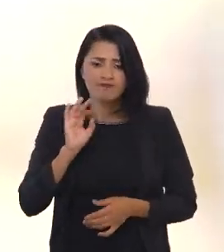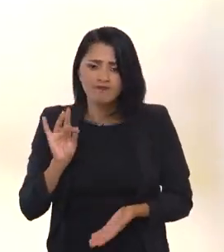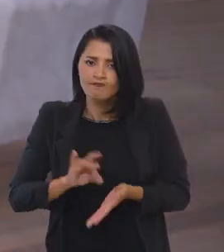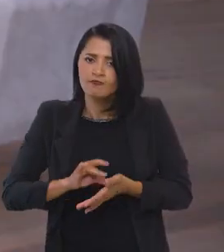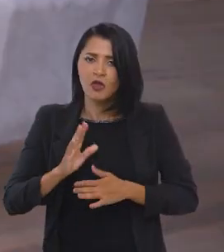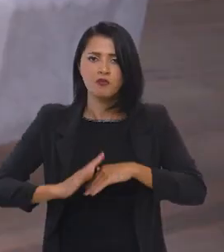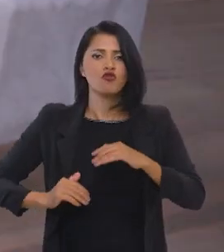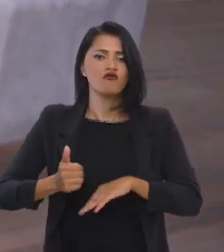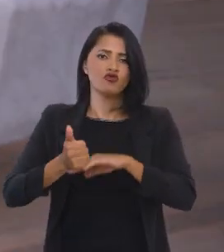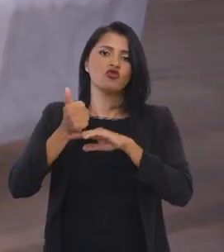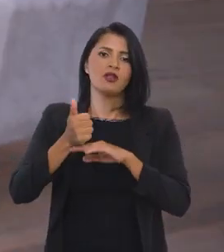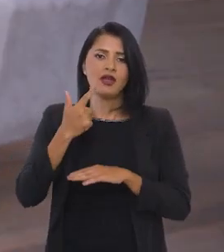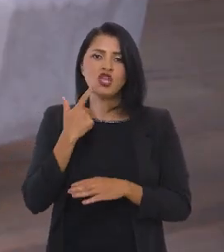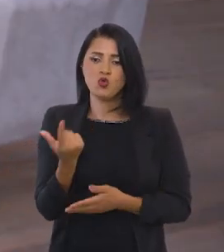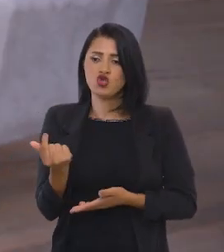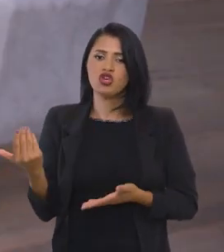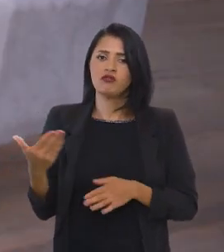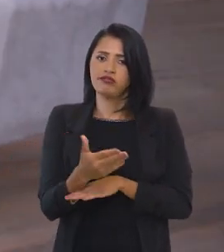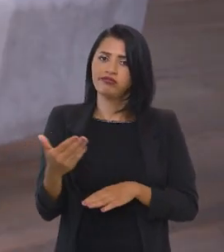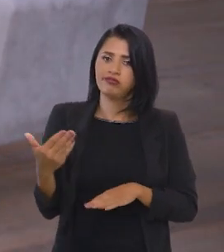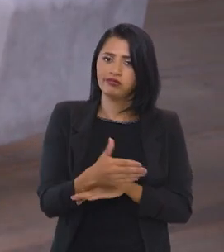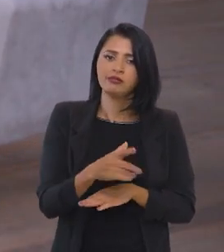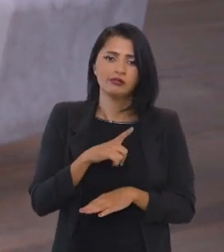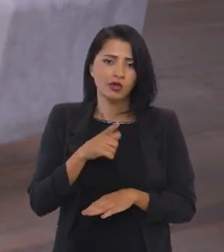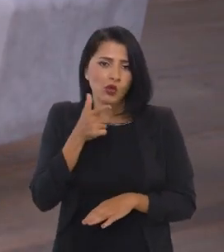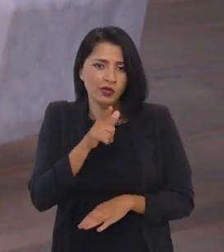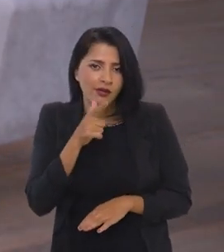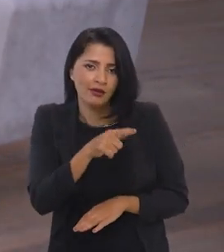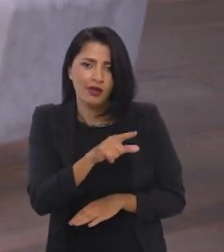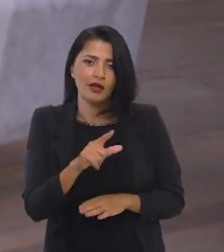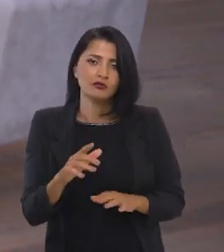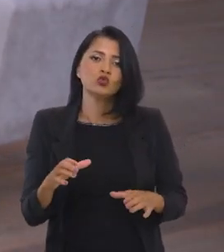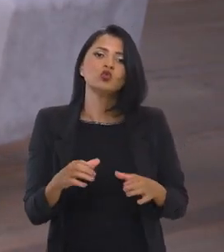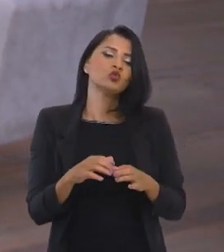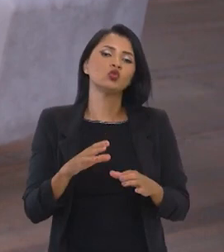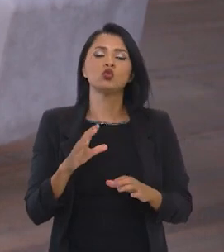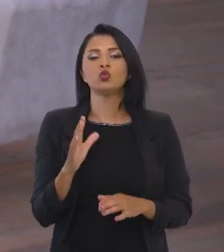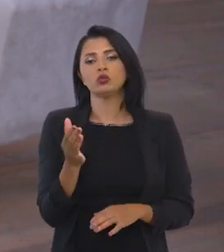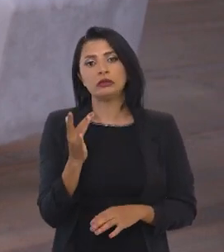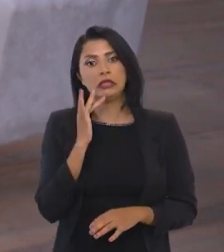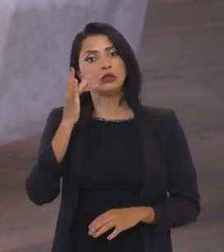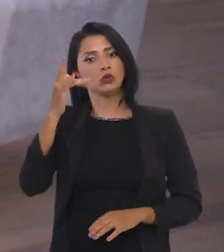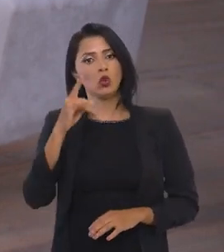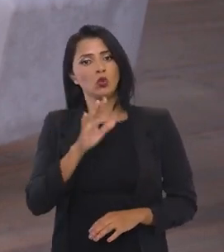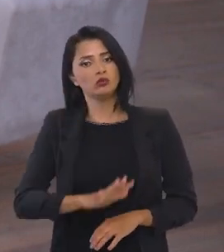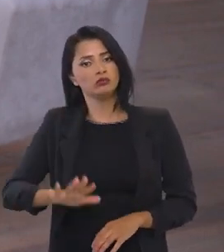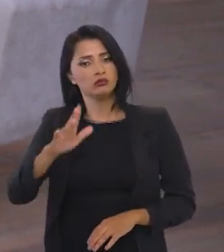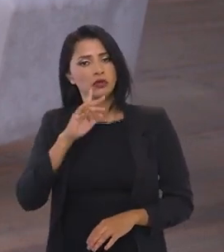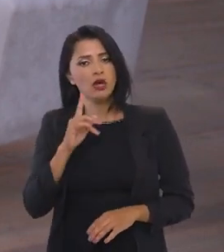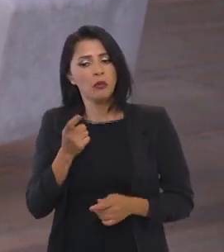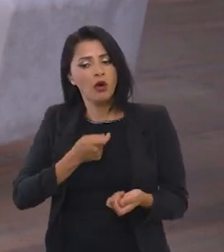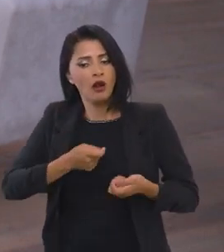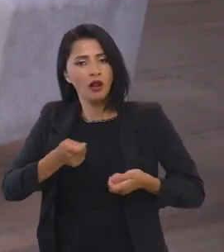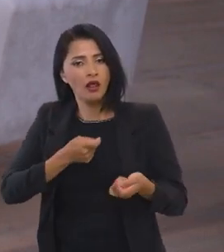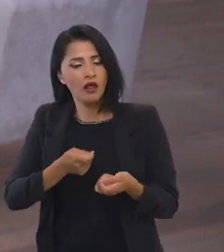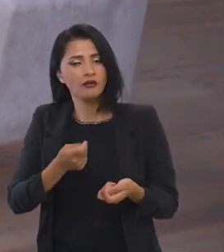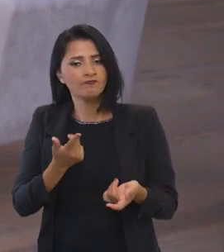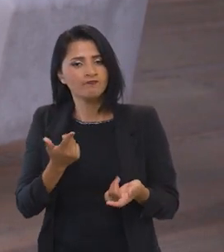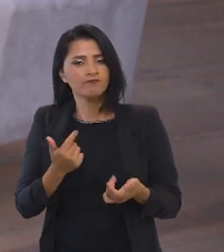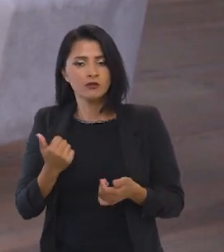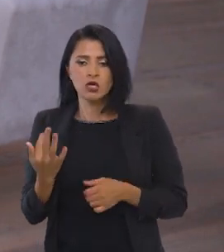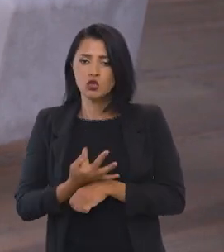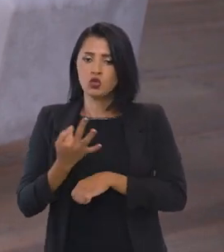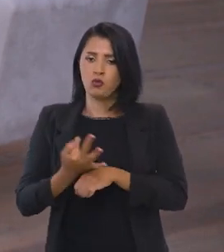proativa, muito mais profissional e aí dinheiro entrando no caixa do Tesouro Nacional para subsidiar e